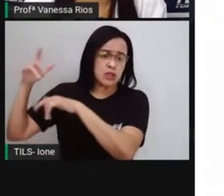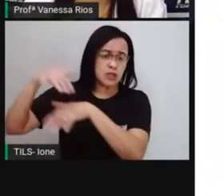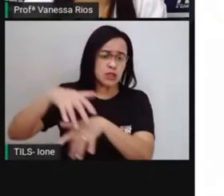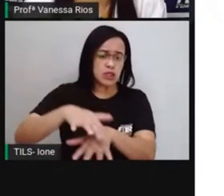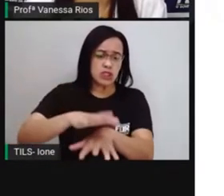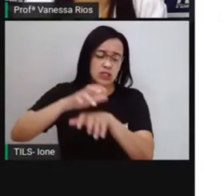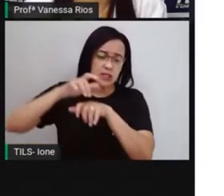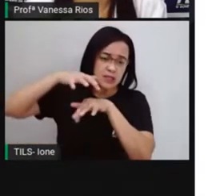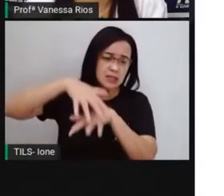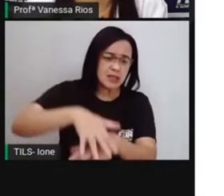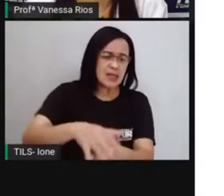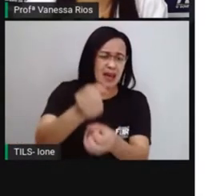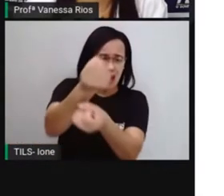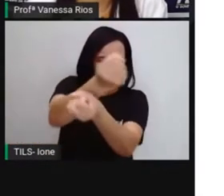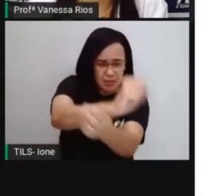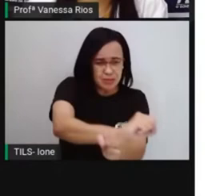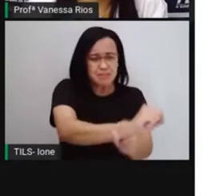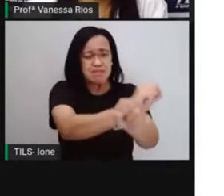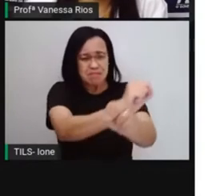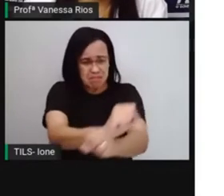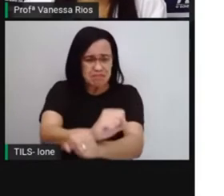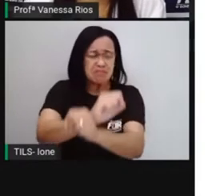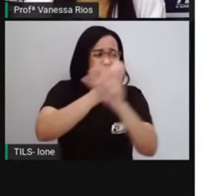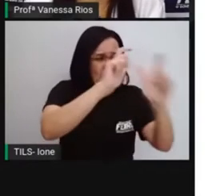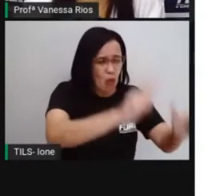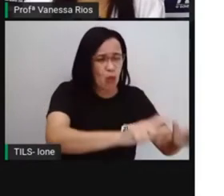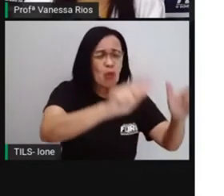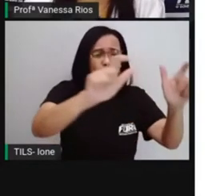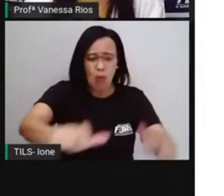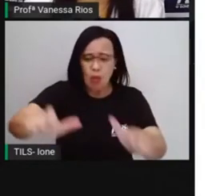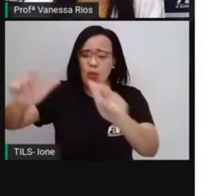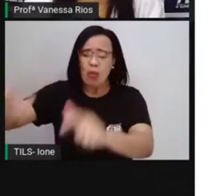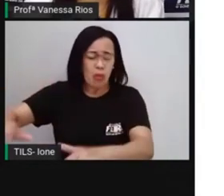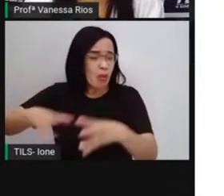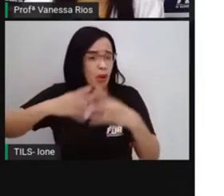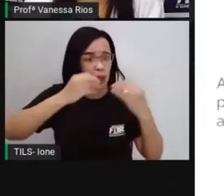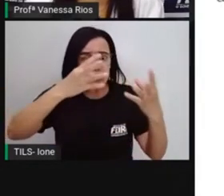serem escravizados de diversas partes da África.